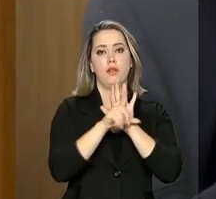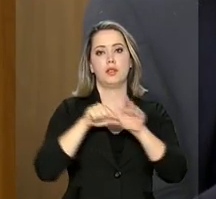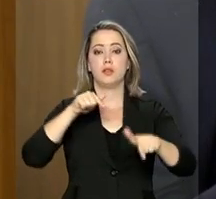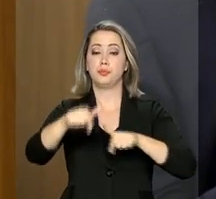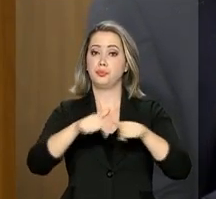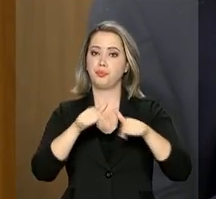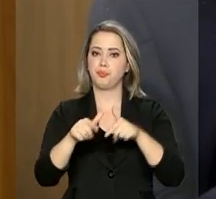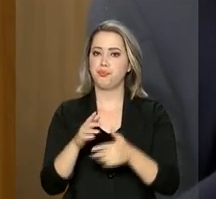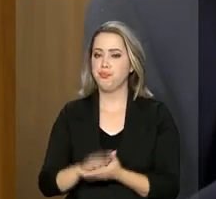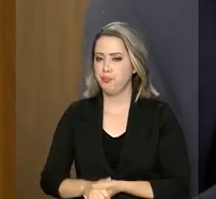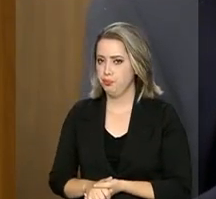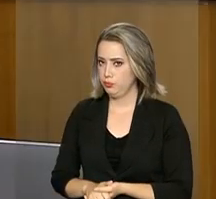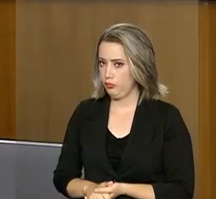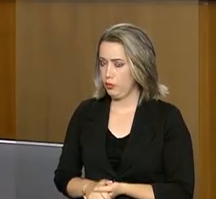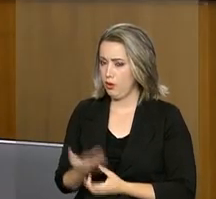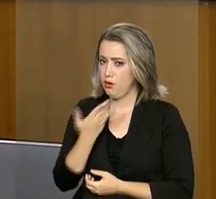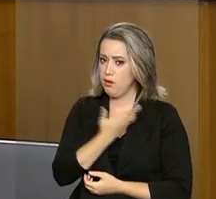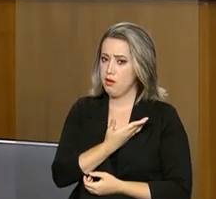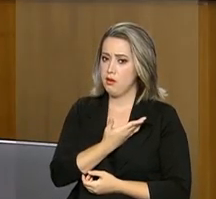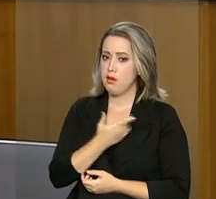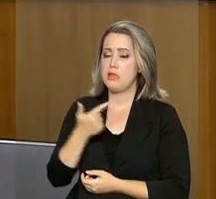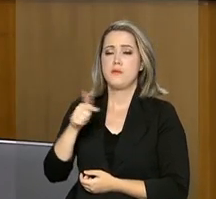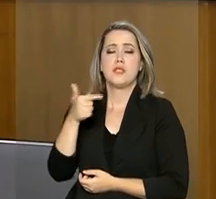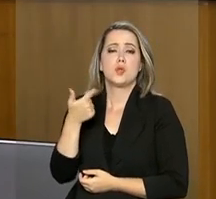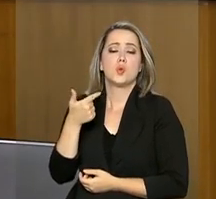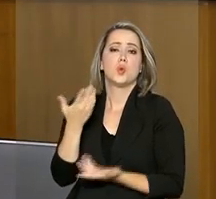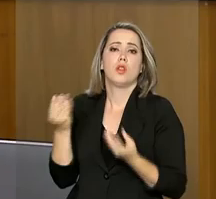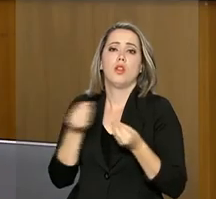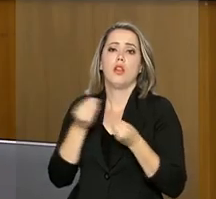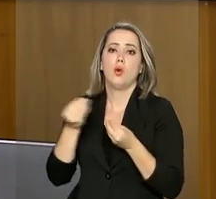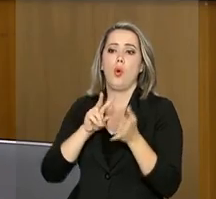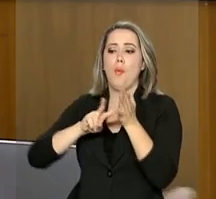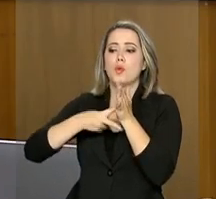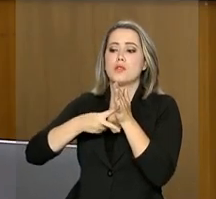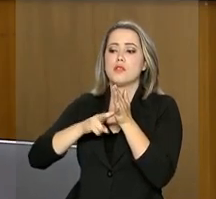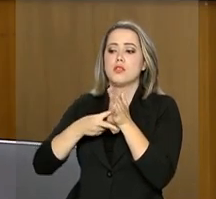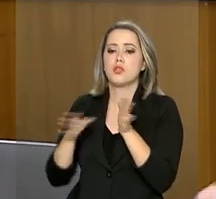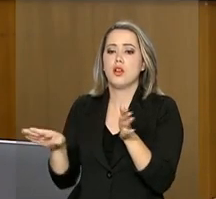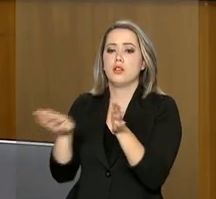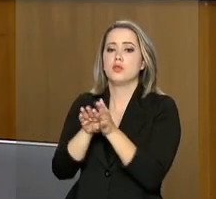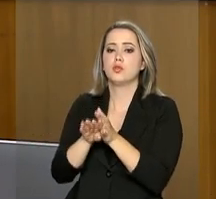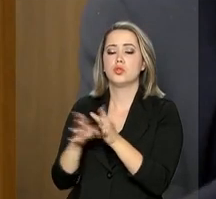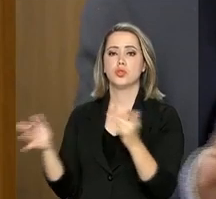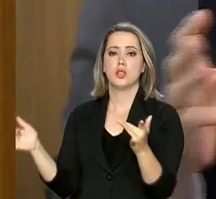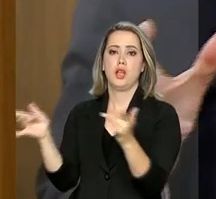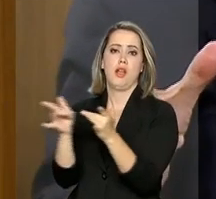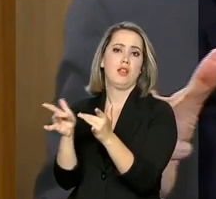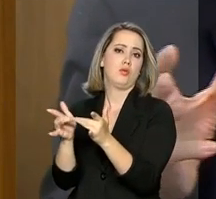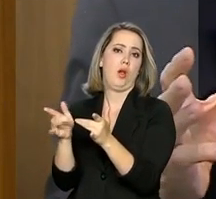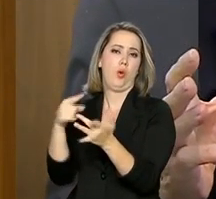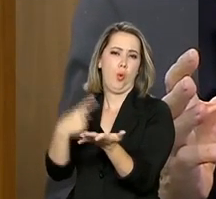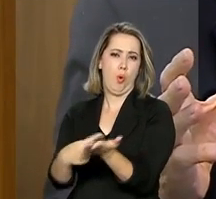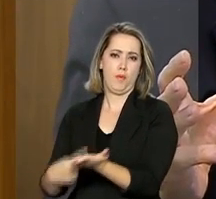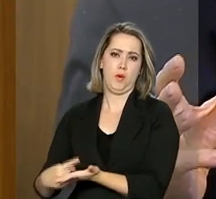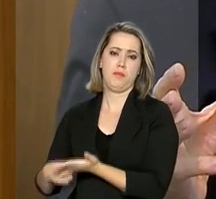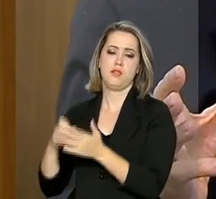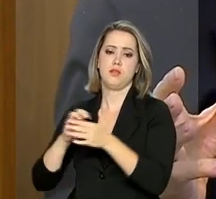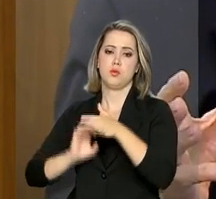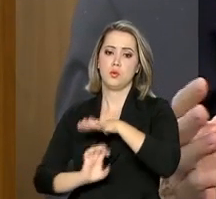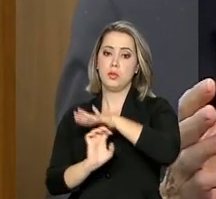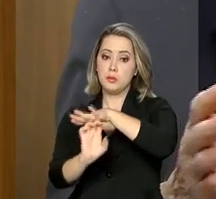não há margem, inclusive, para o sindicato chegar em um acordo com a empresa de uma